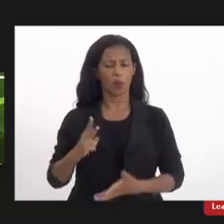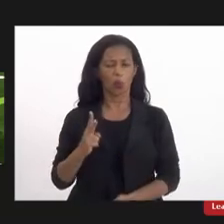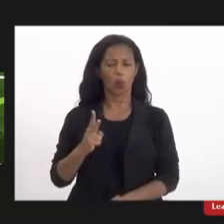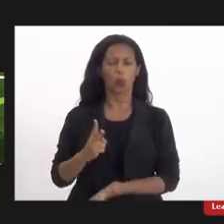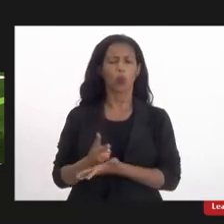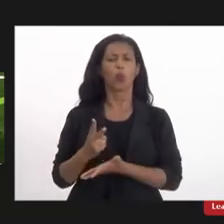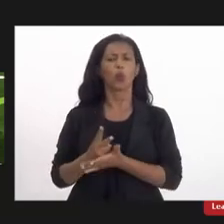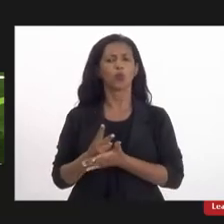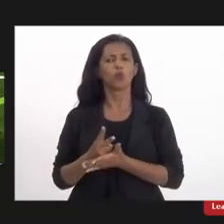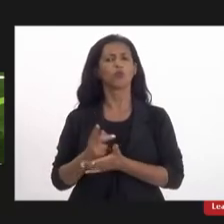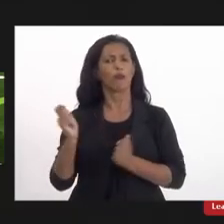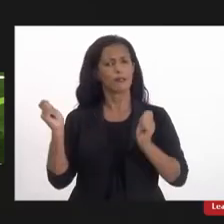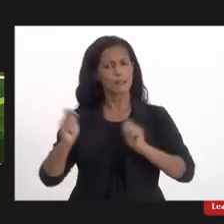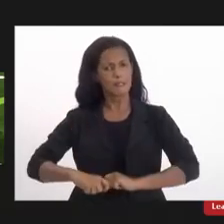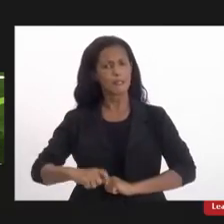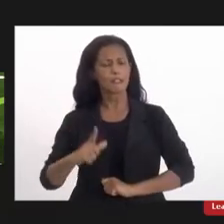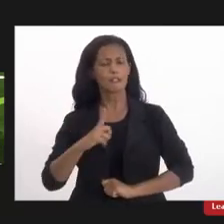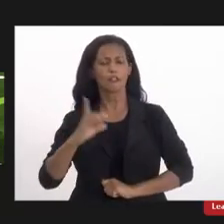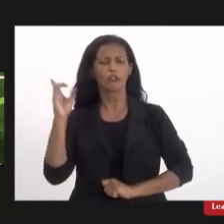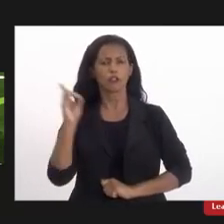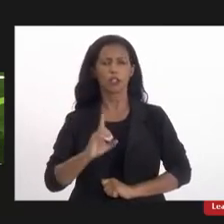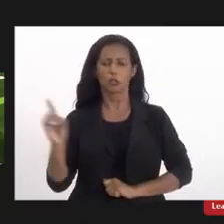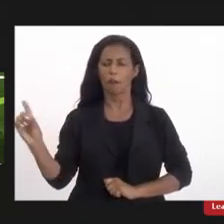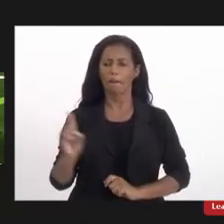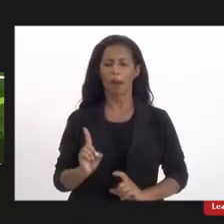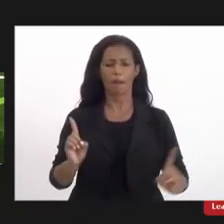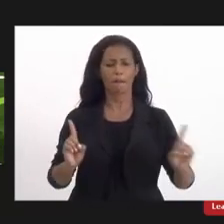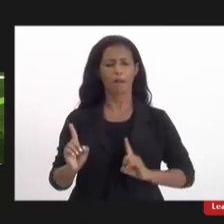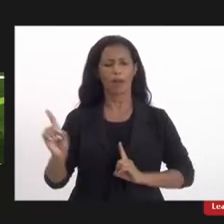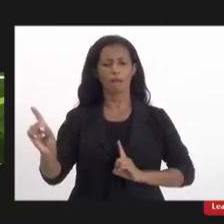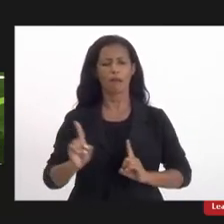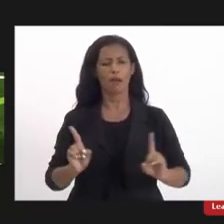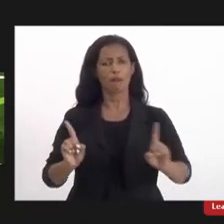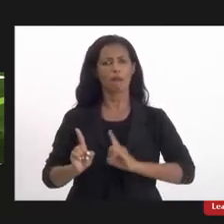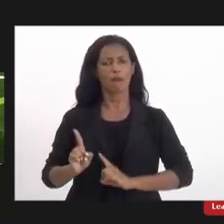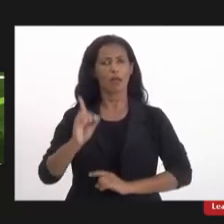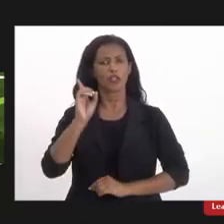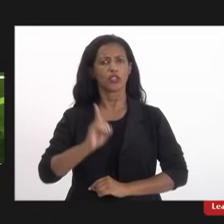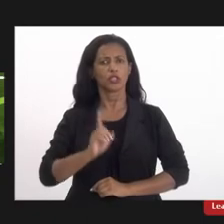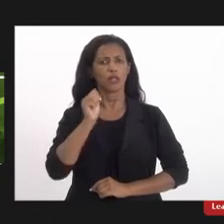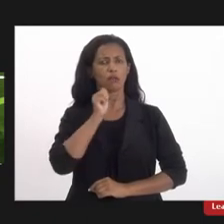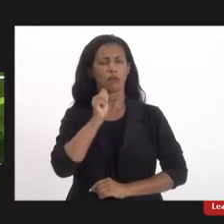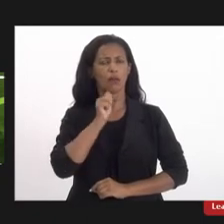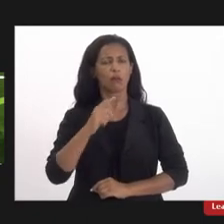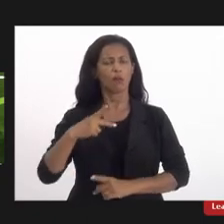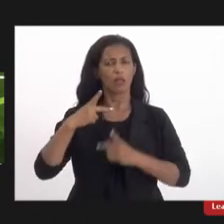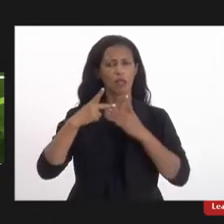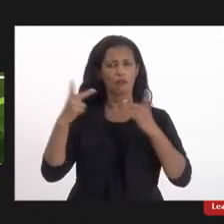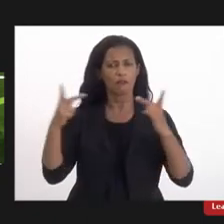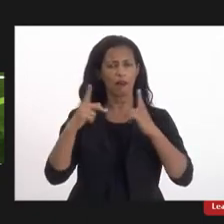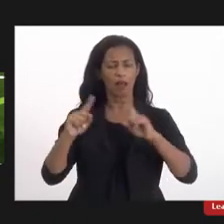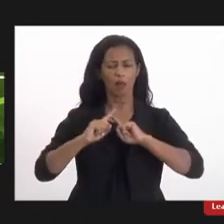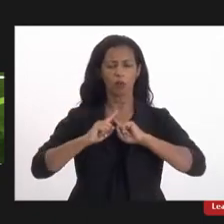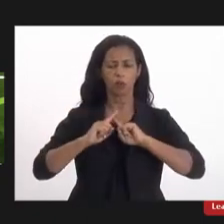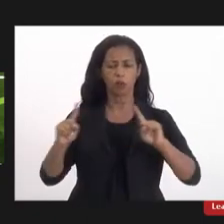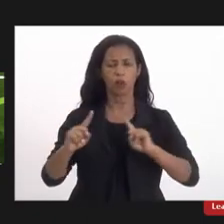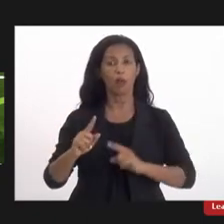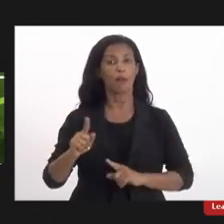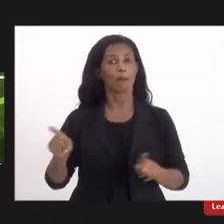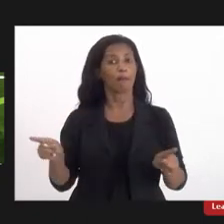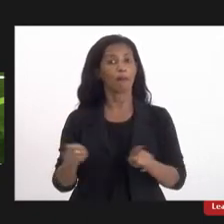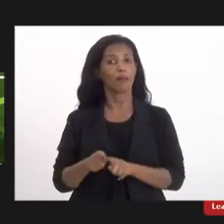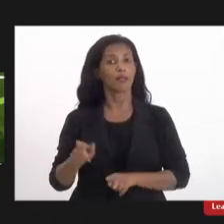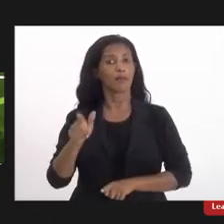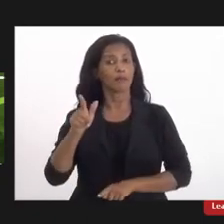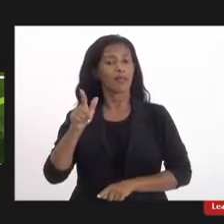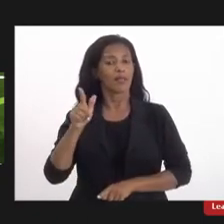ocupando o espaço, o espaço da mulher, da mulher que fala, da mulher que denuncia, mas também da mulher que